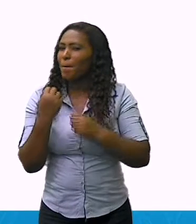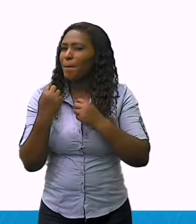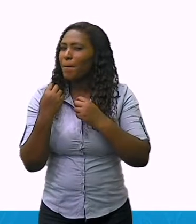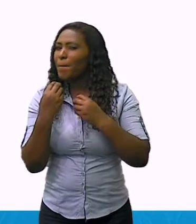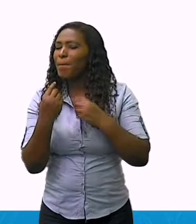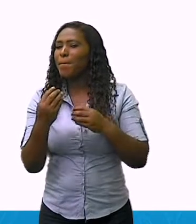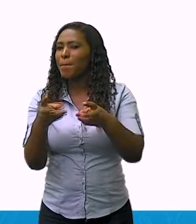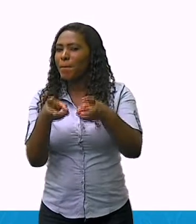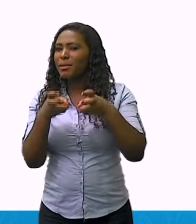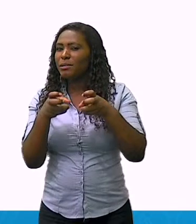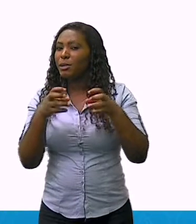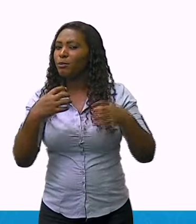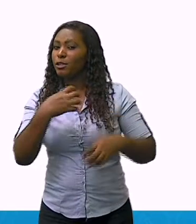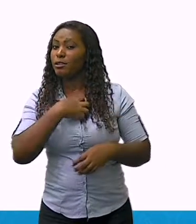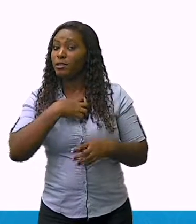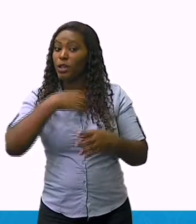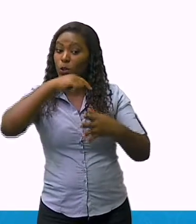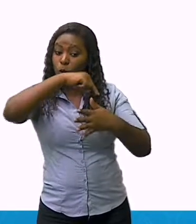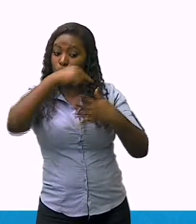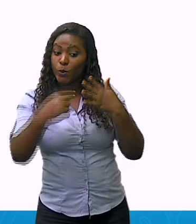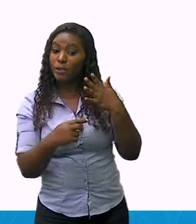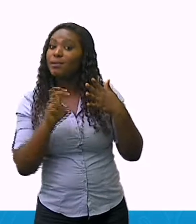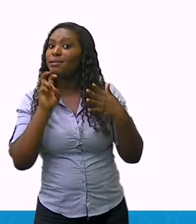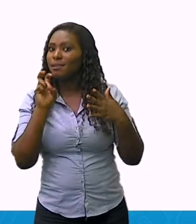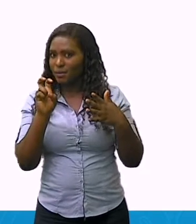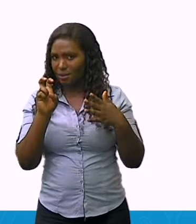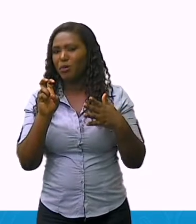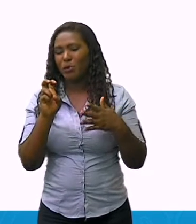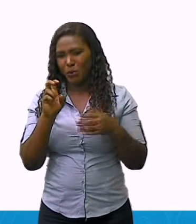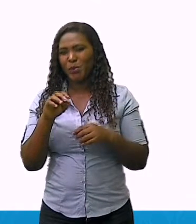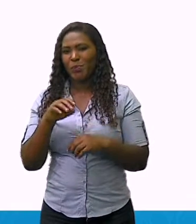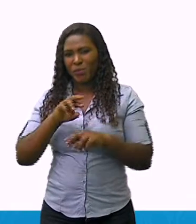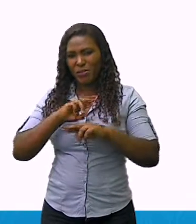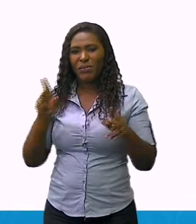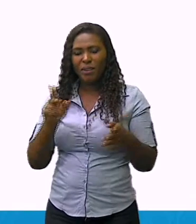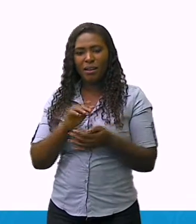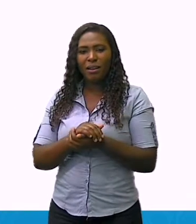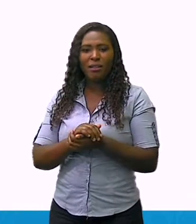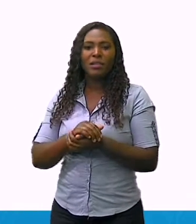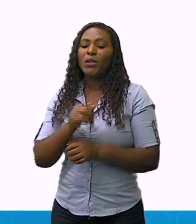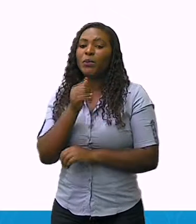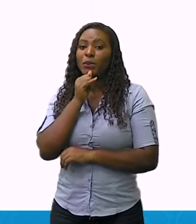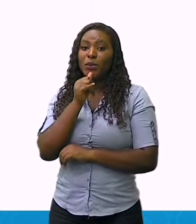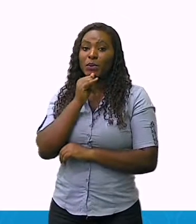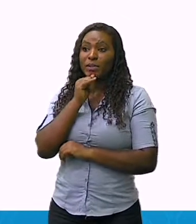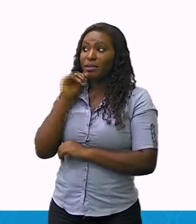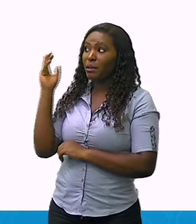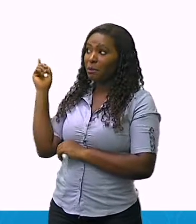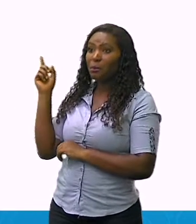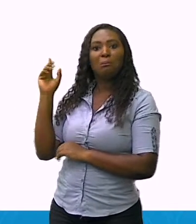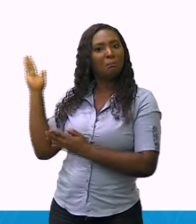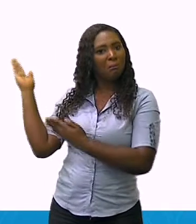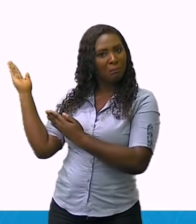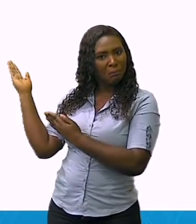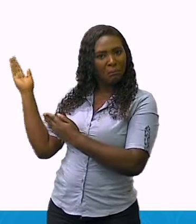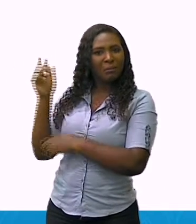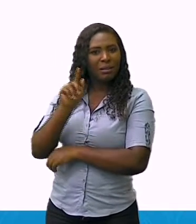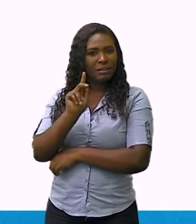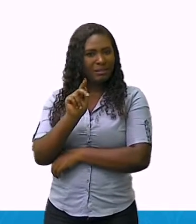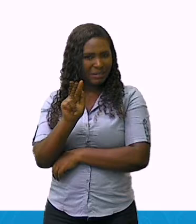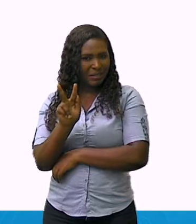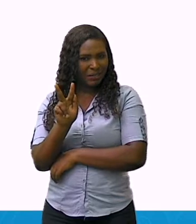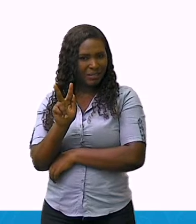desta fotografia de Governador Valadares. E nós podemos caracterizar esta